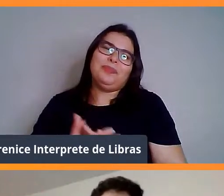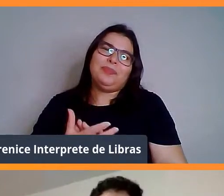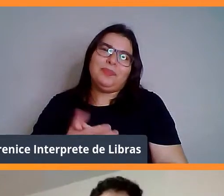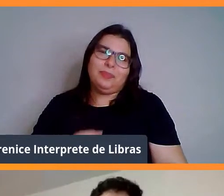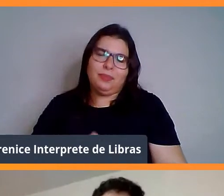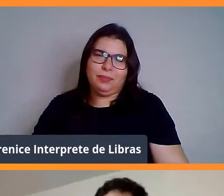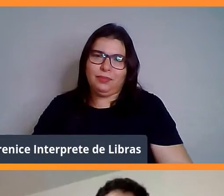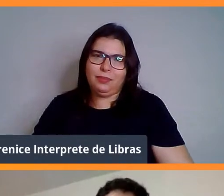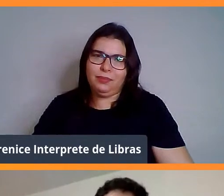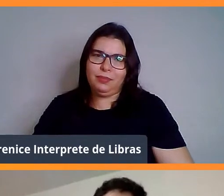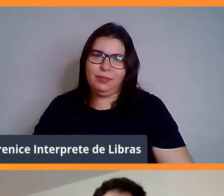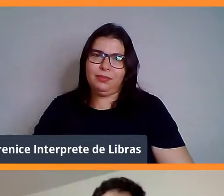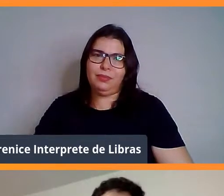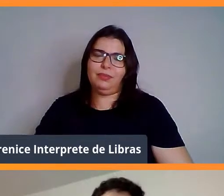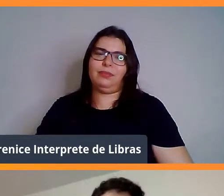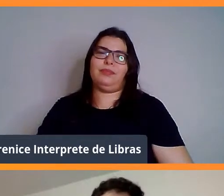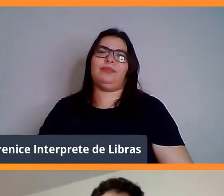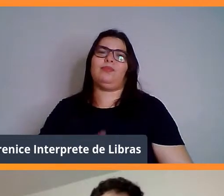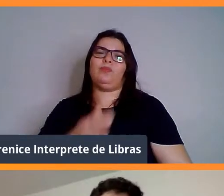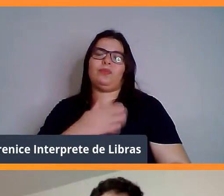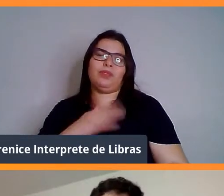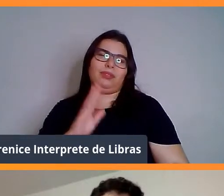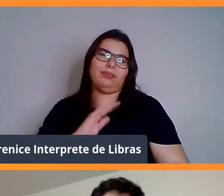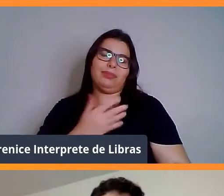Eu espero que vocês tenham gostado, tá bom?